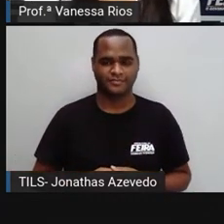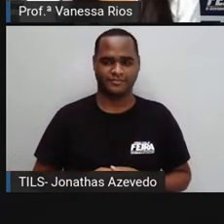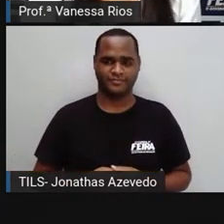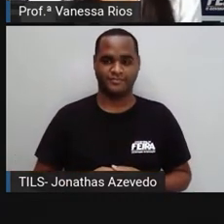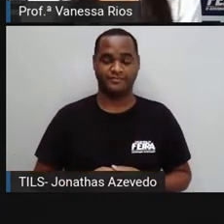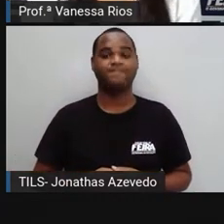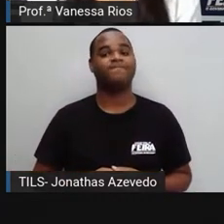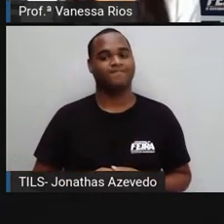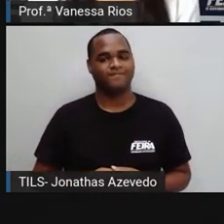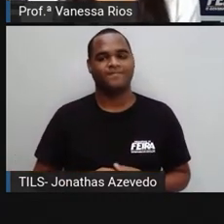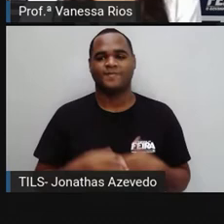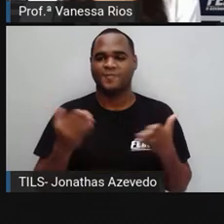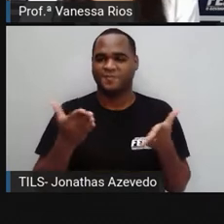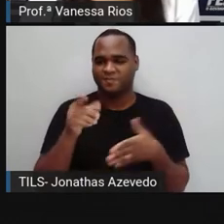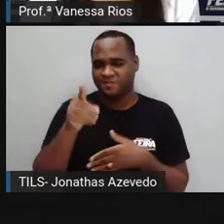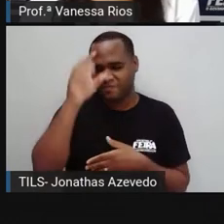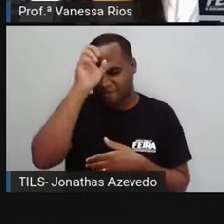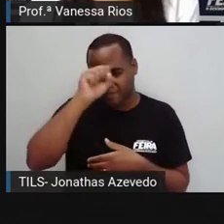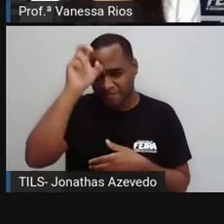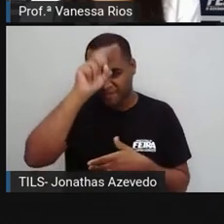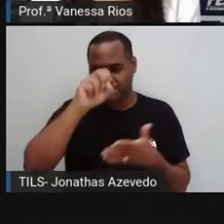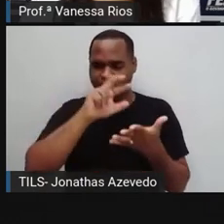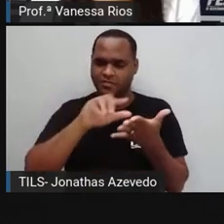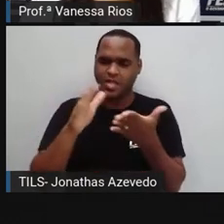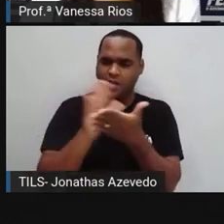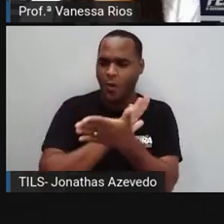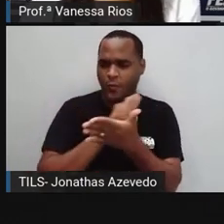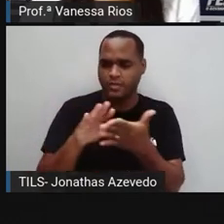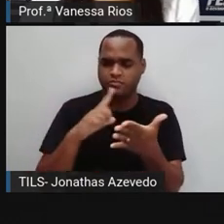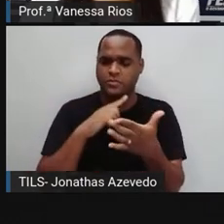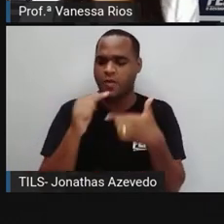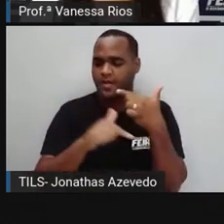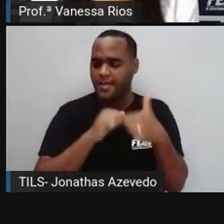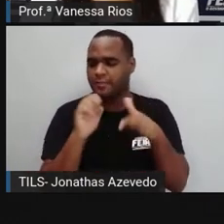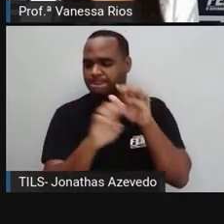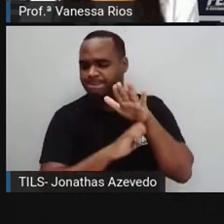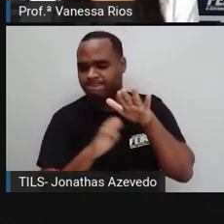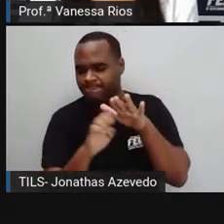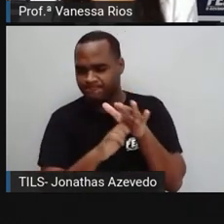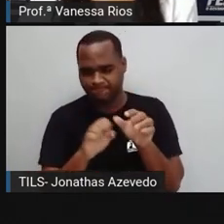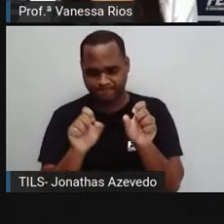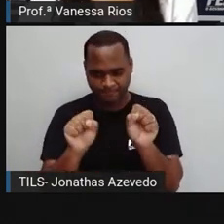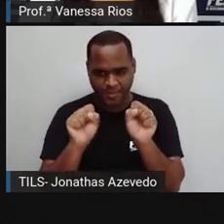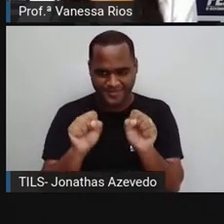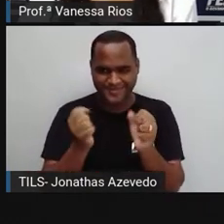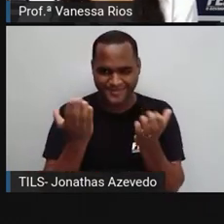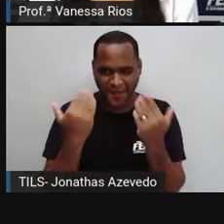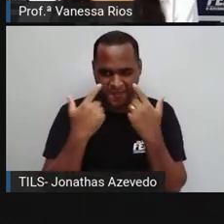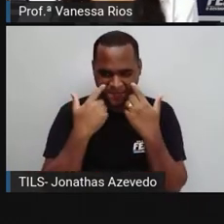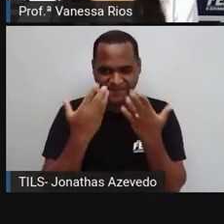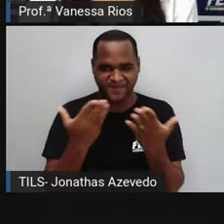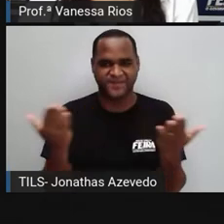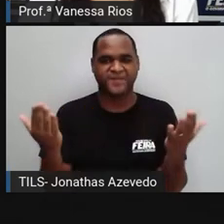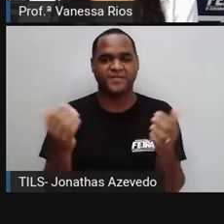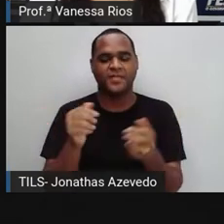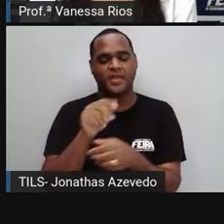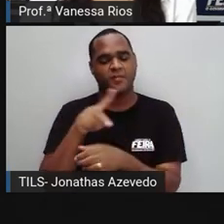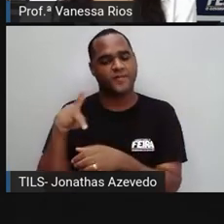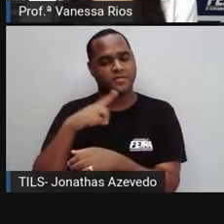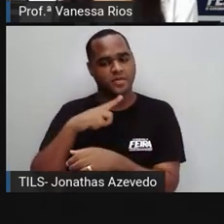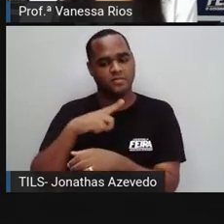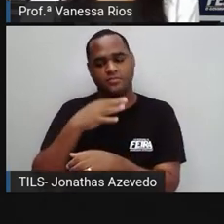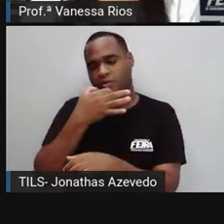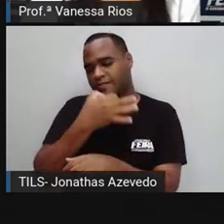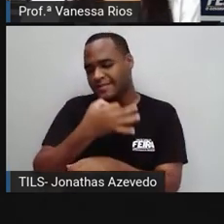E aí, que tal aprender algumas atividades empreendedoras? Vamos lá? A Pró trouxe aqui algumas